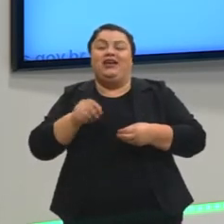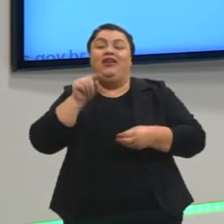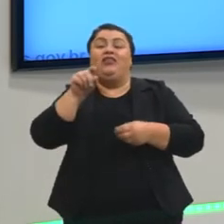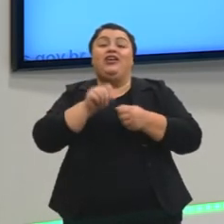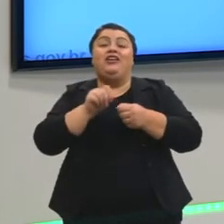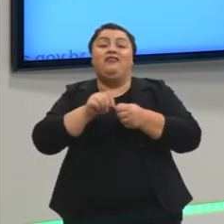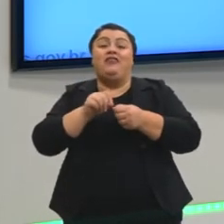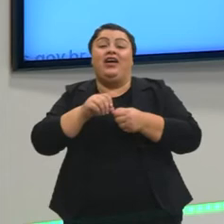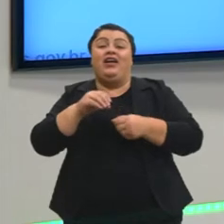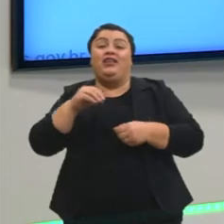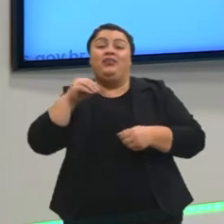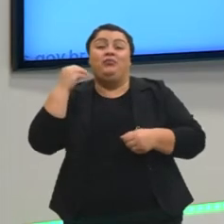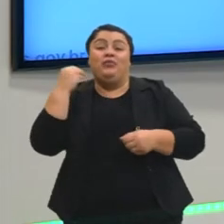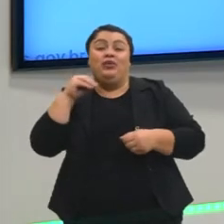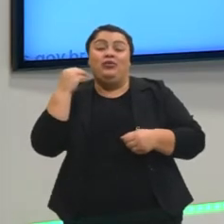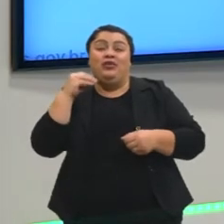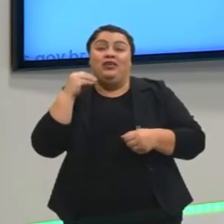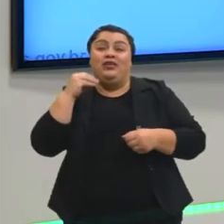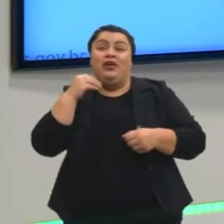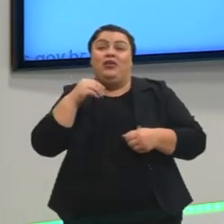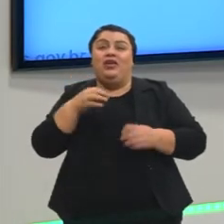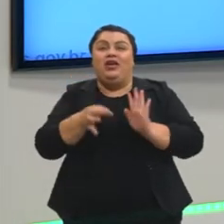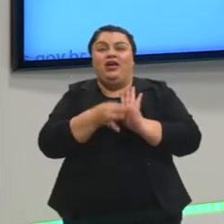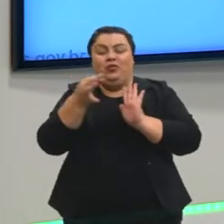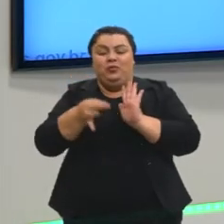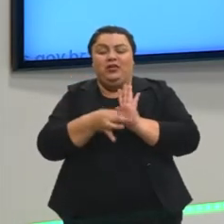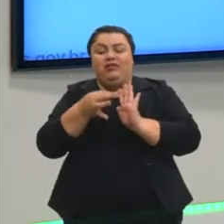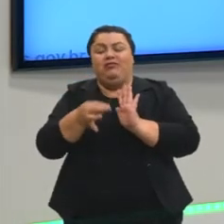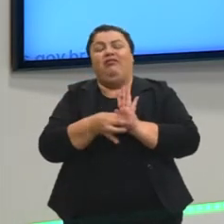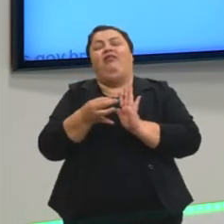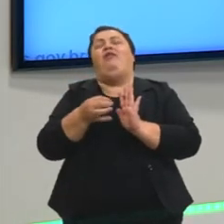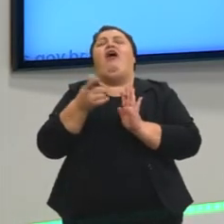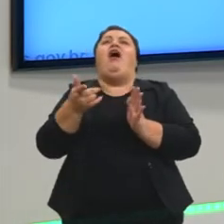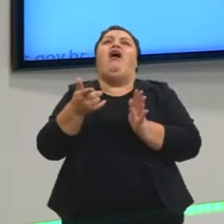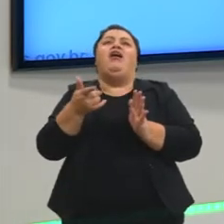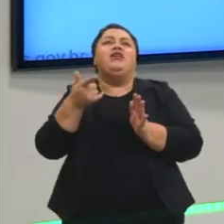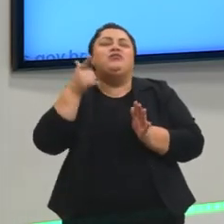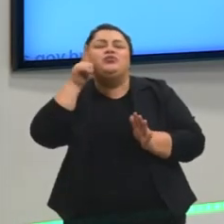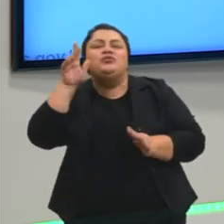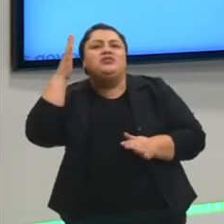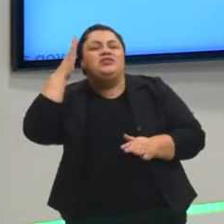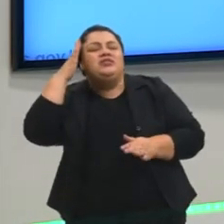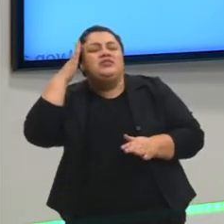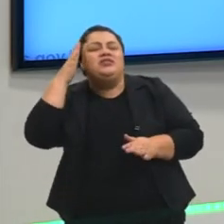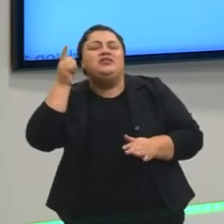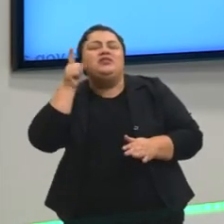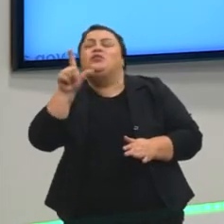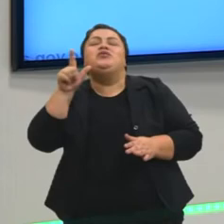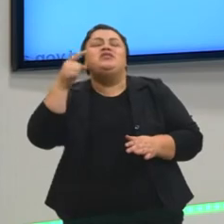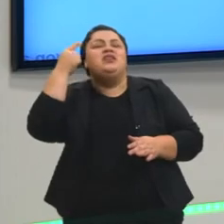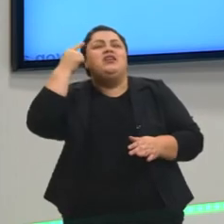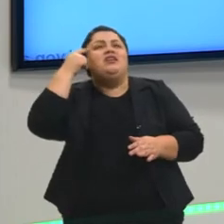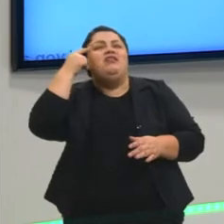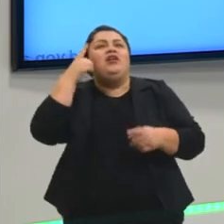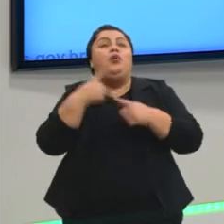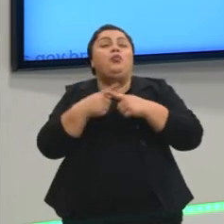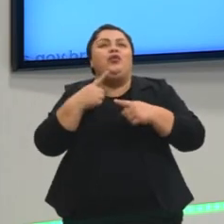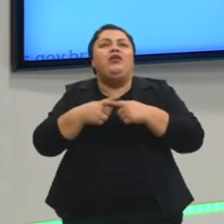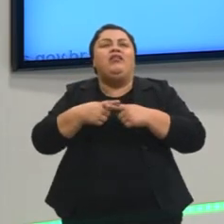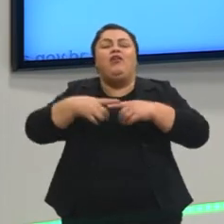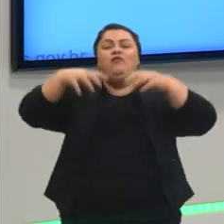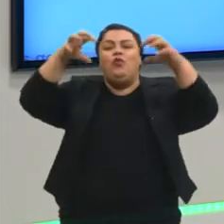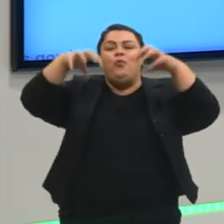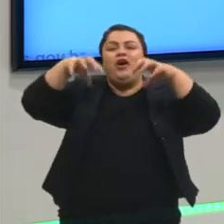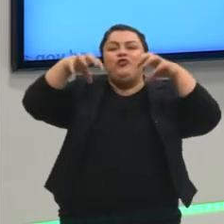fazem? Argumentam. E aí, vocês começam. Ah, eu não trouxe porque deu uma chuva, professor. tinha uma goteira bem